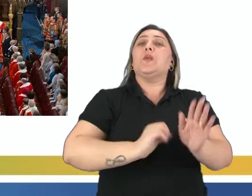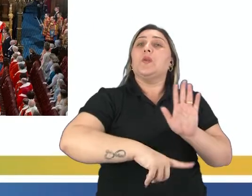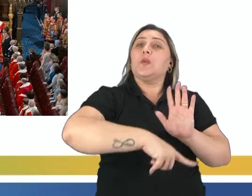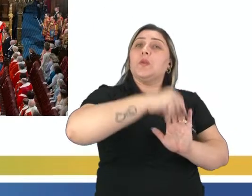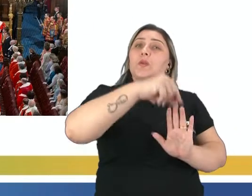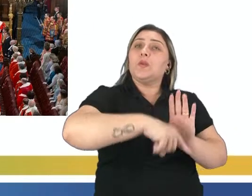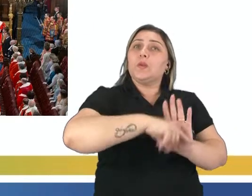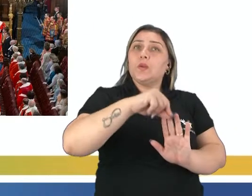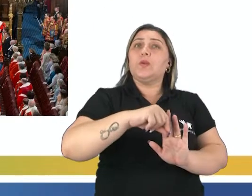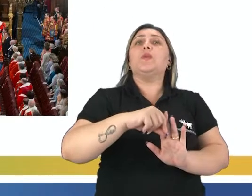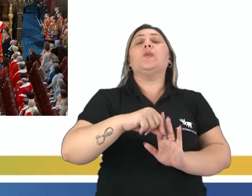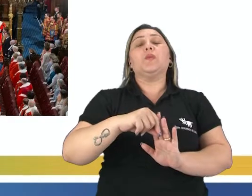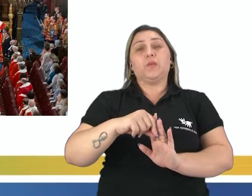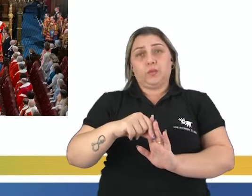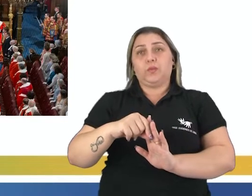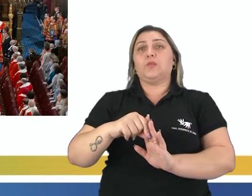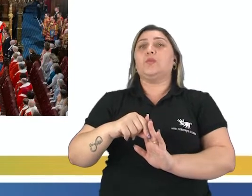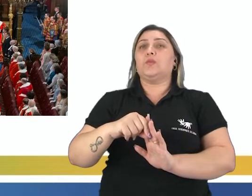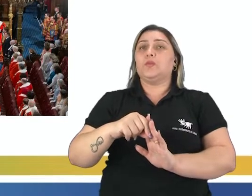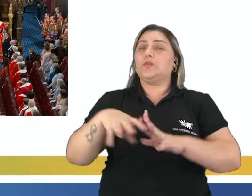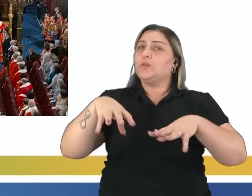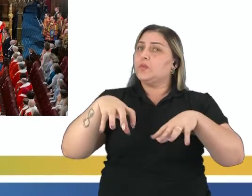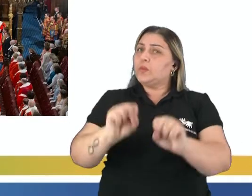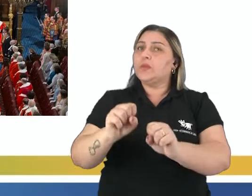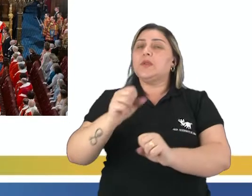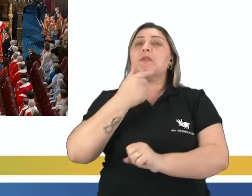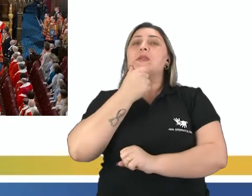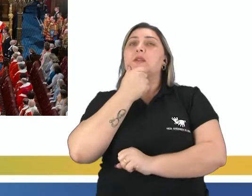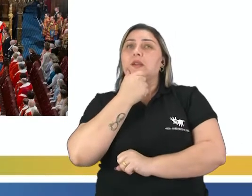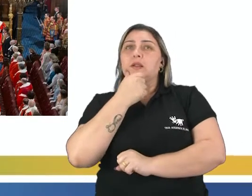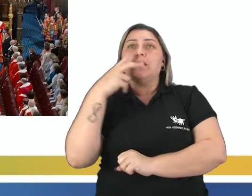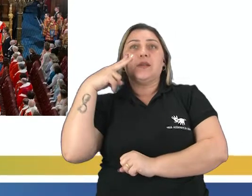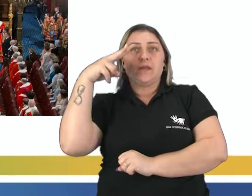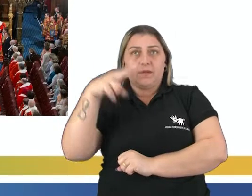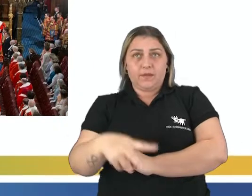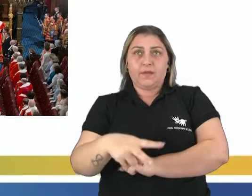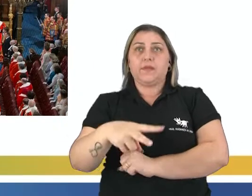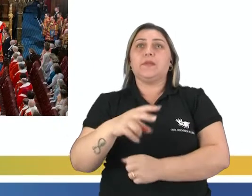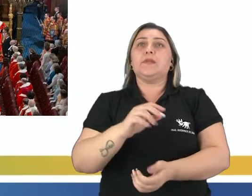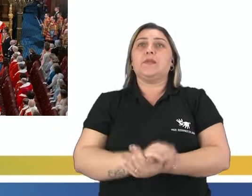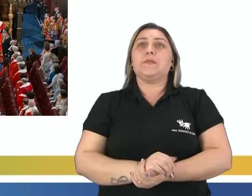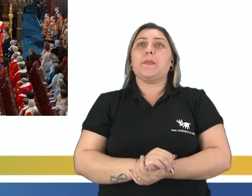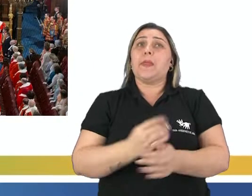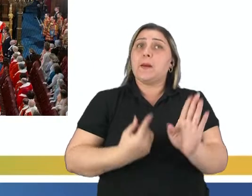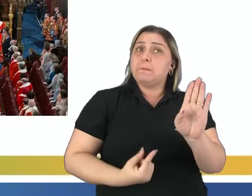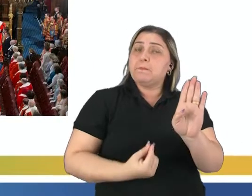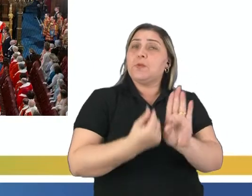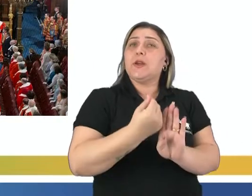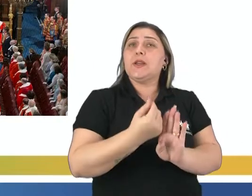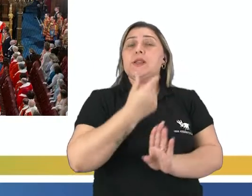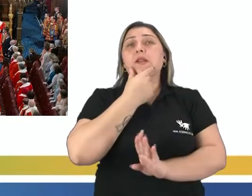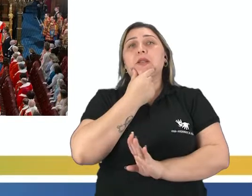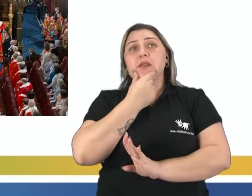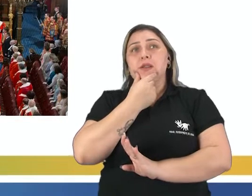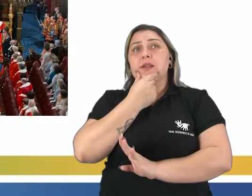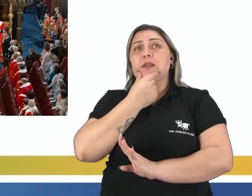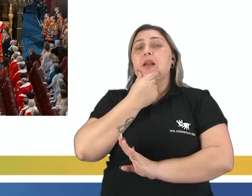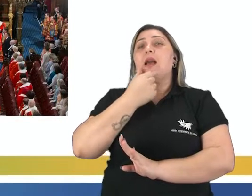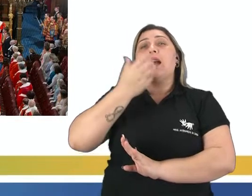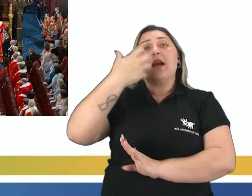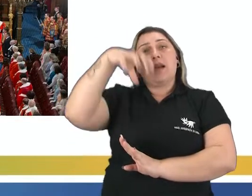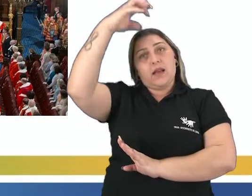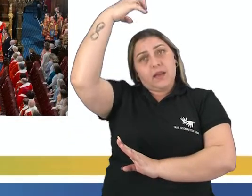burguesia na Inglaterra. A partir de agora, como a gente pode ver aí nas imagens, os monarcas, ou seja, os